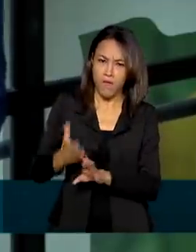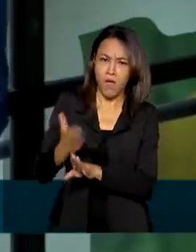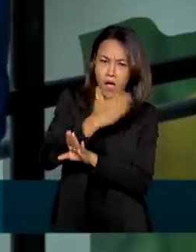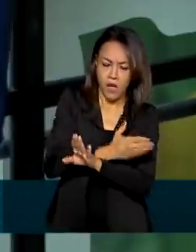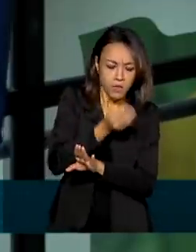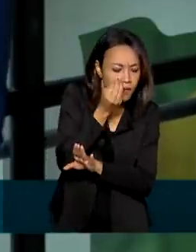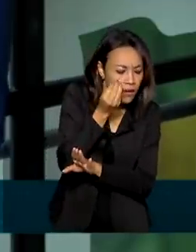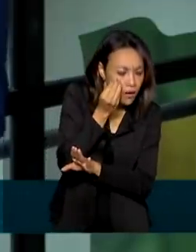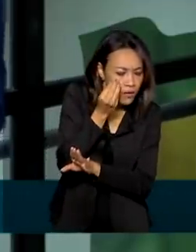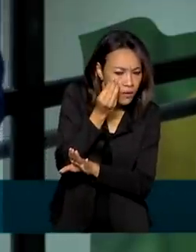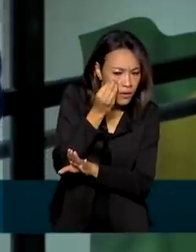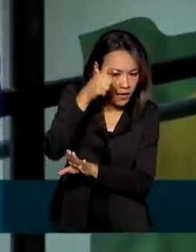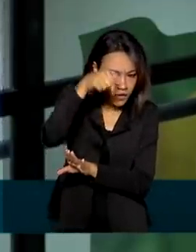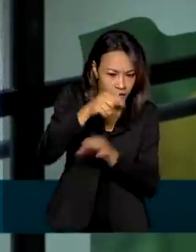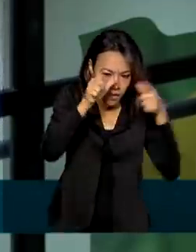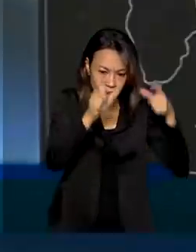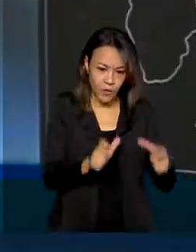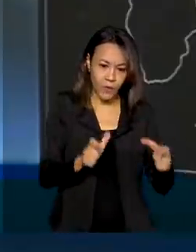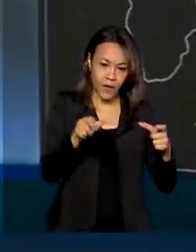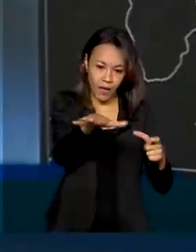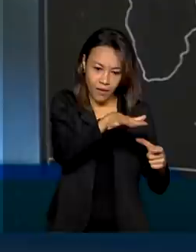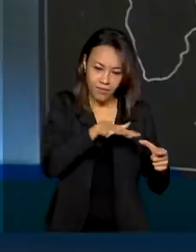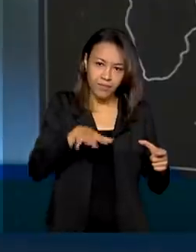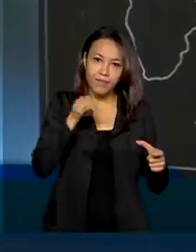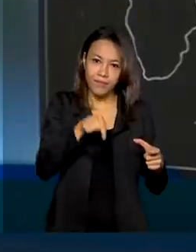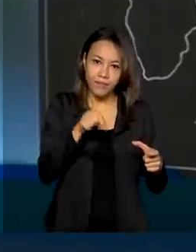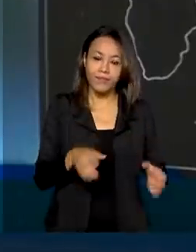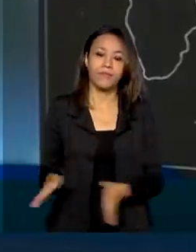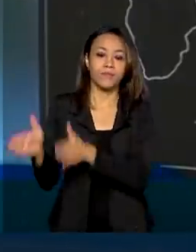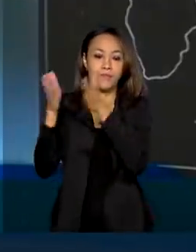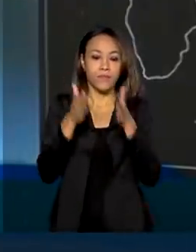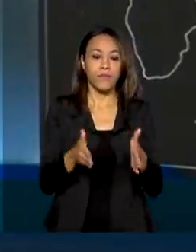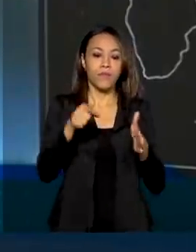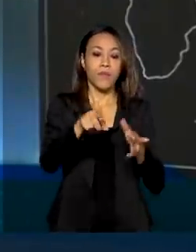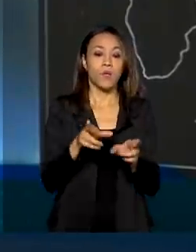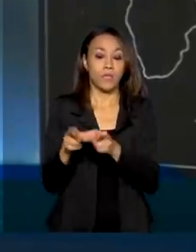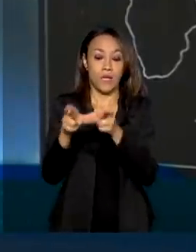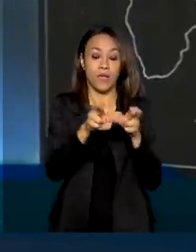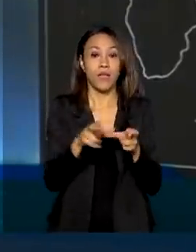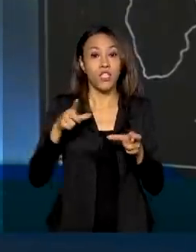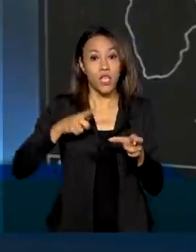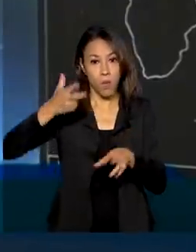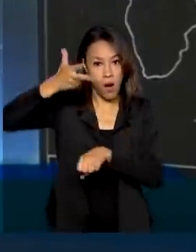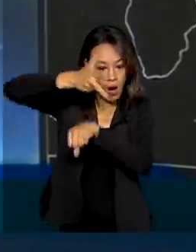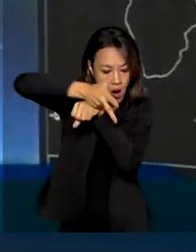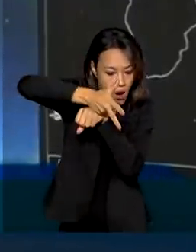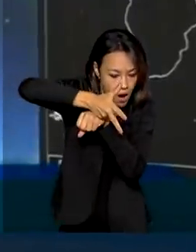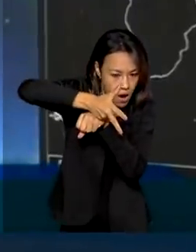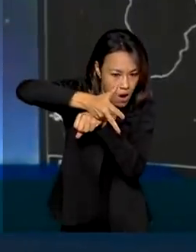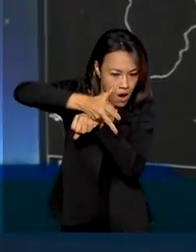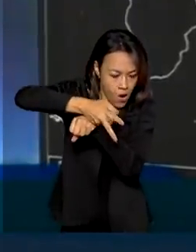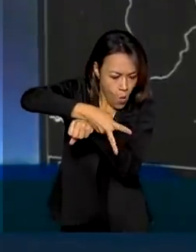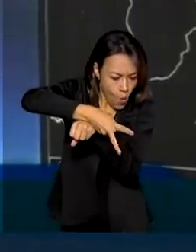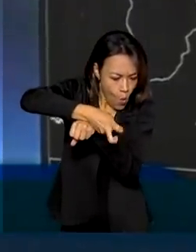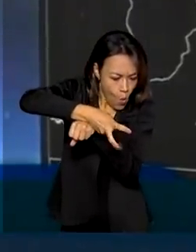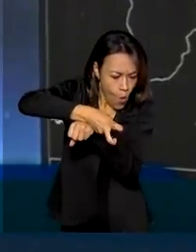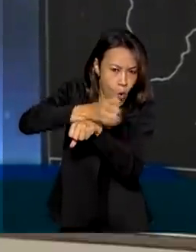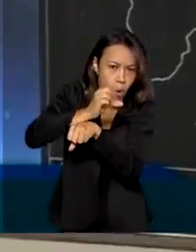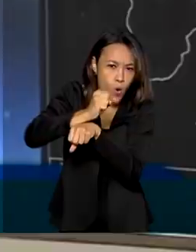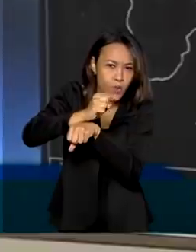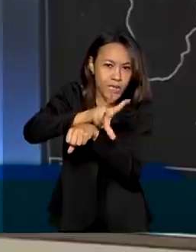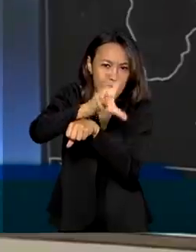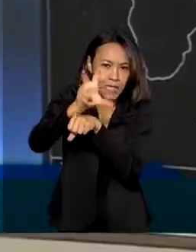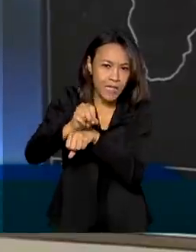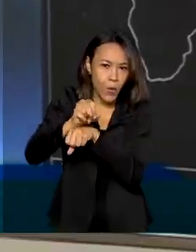testes neste laboratório aqui do INPE. O satélite possui uma câmera capaz de registrar uma faixa de 850